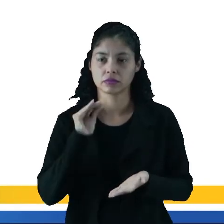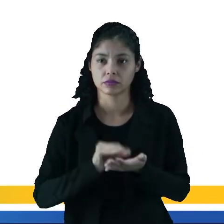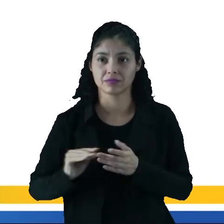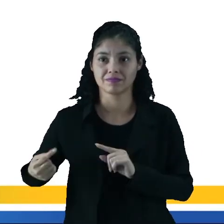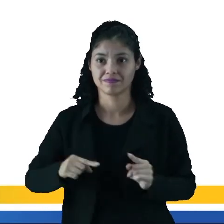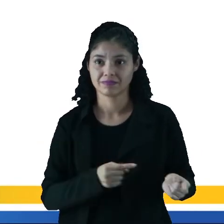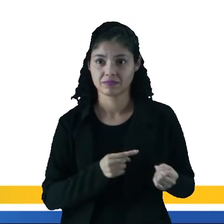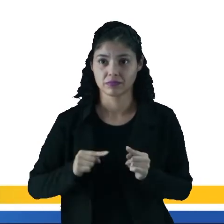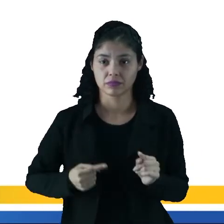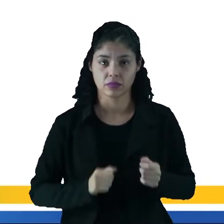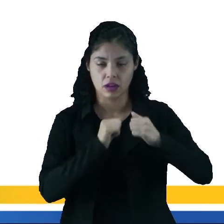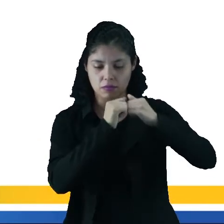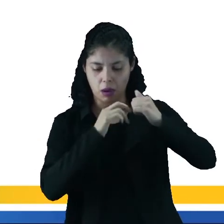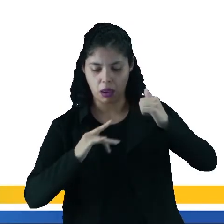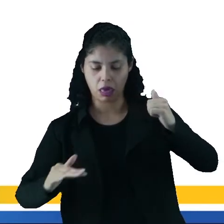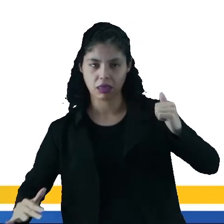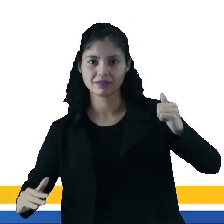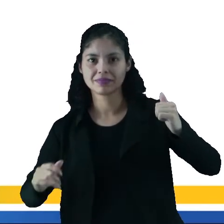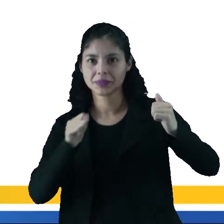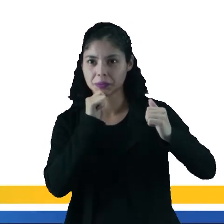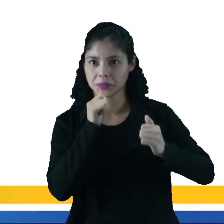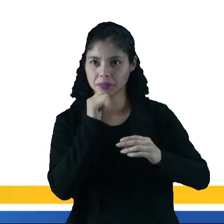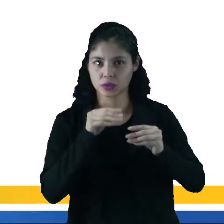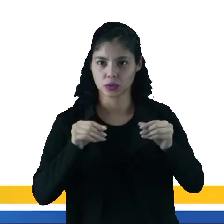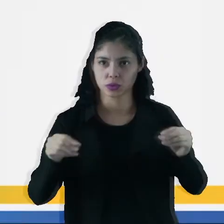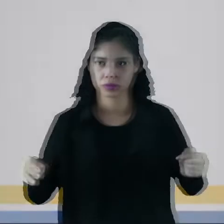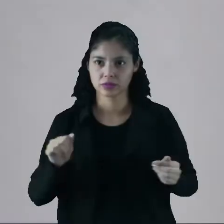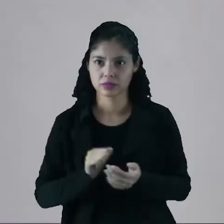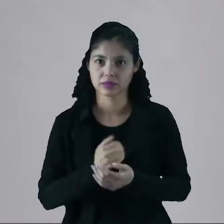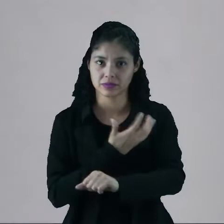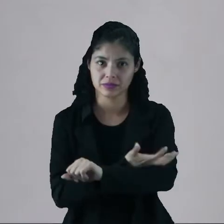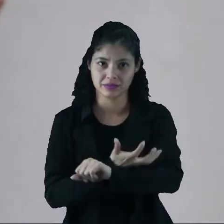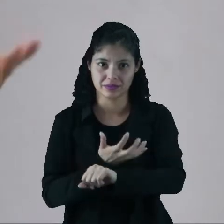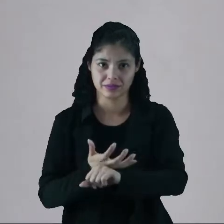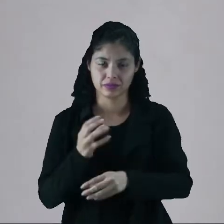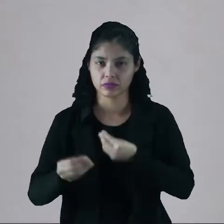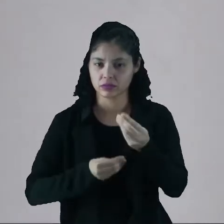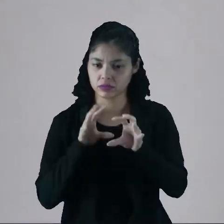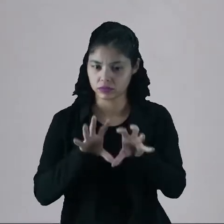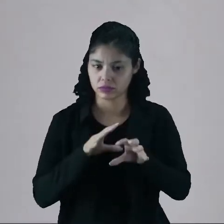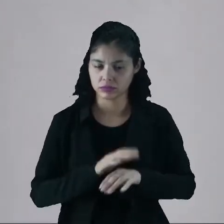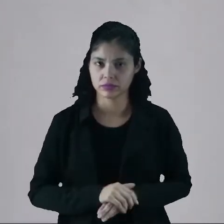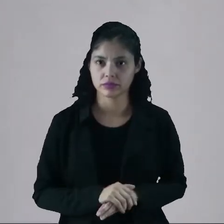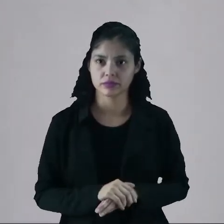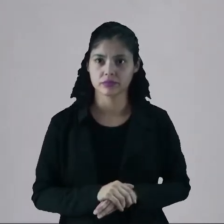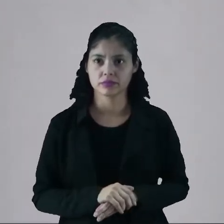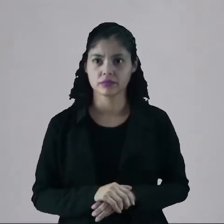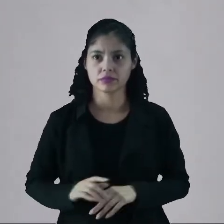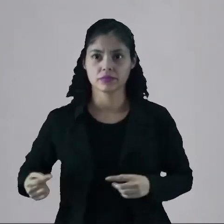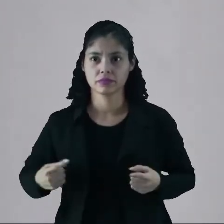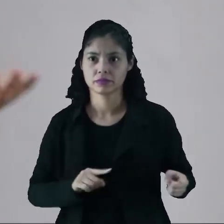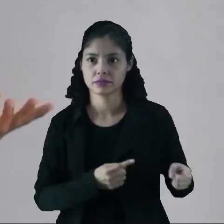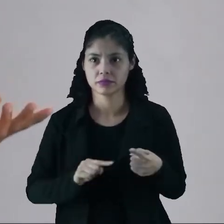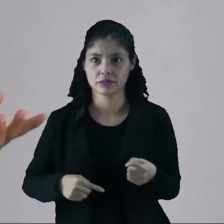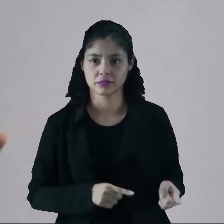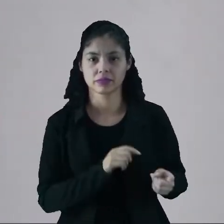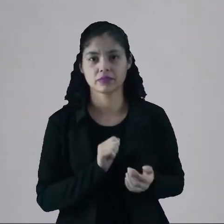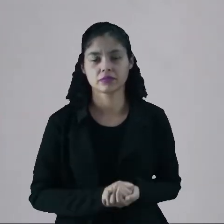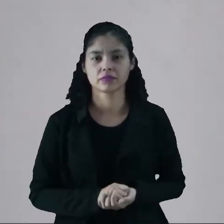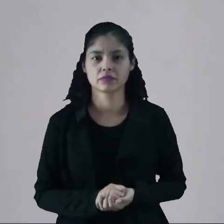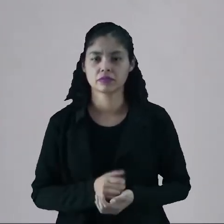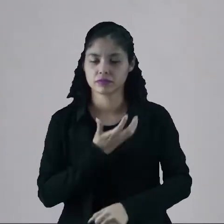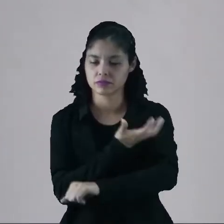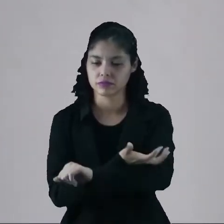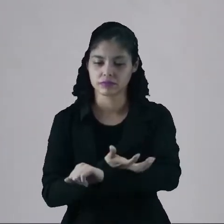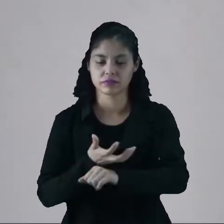provocam a erosão dos solos, afetam assim a vegetação local. Como assim provocam a questão da